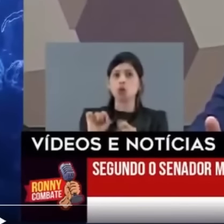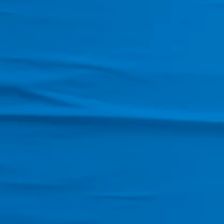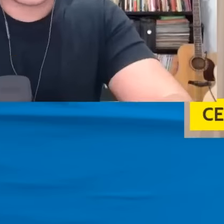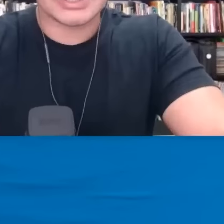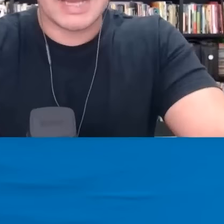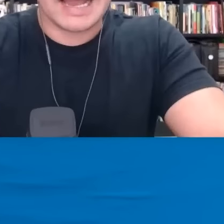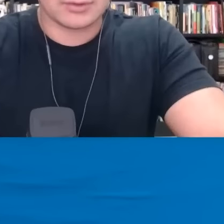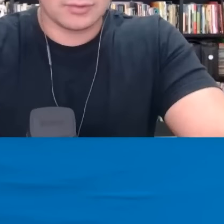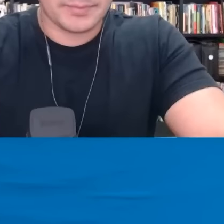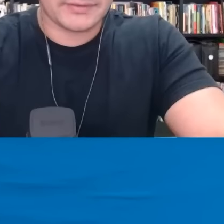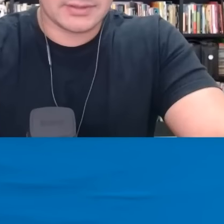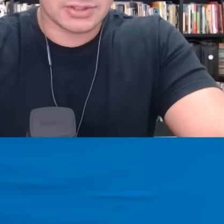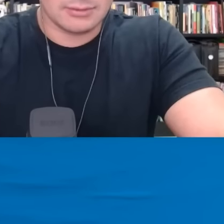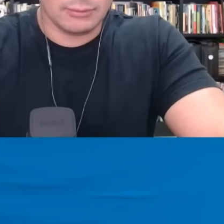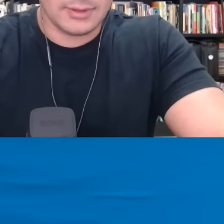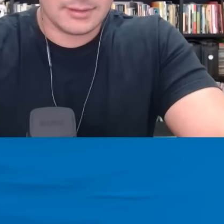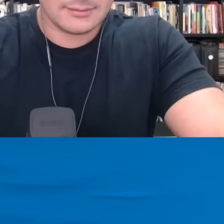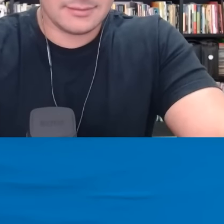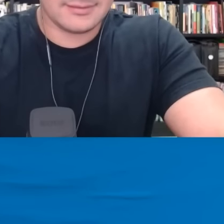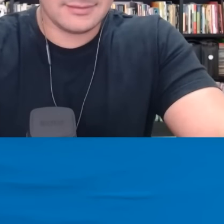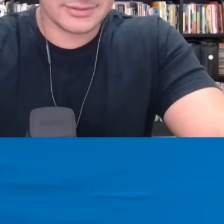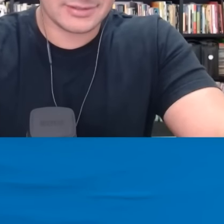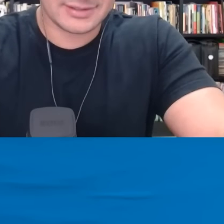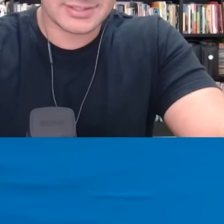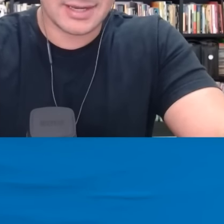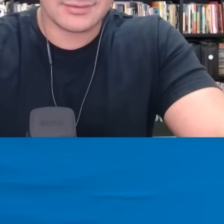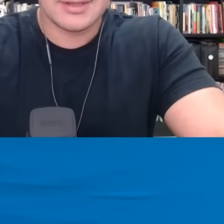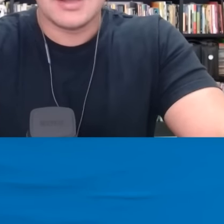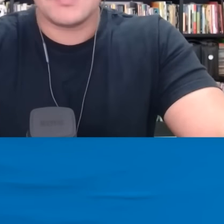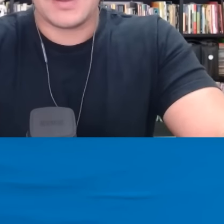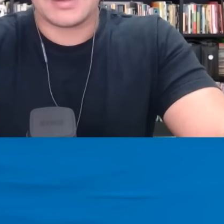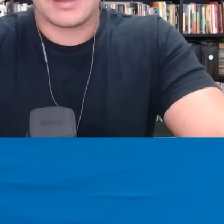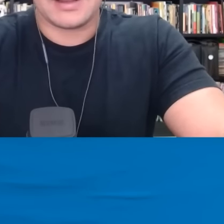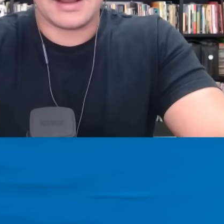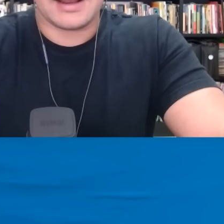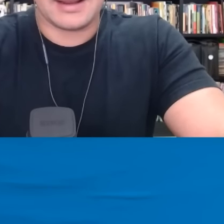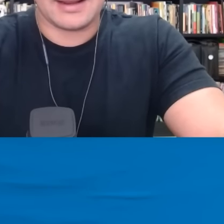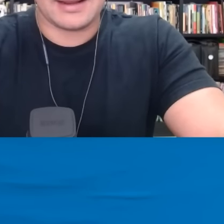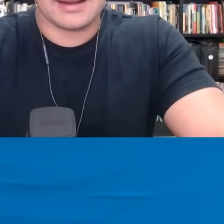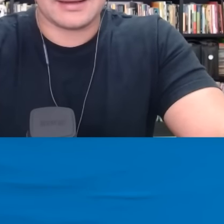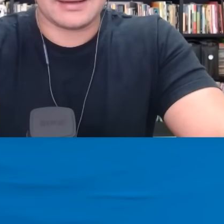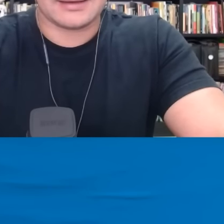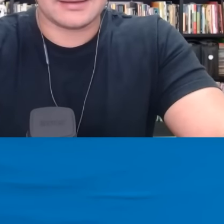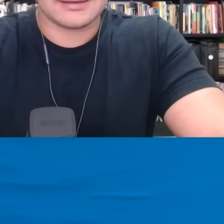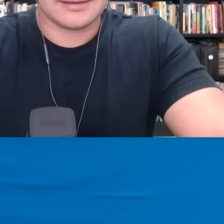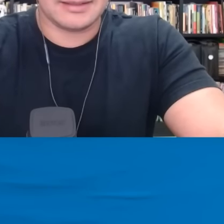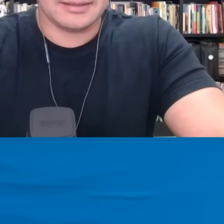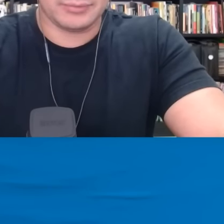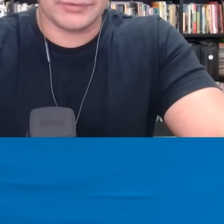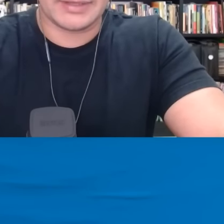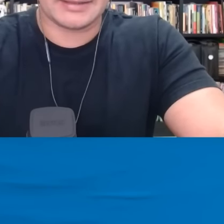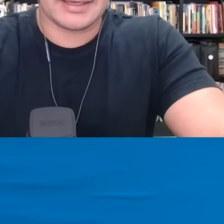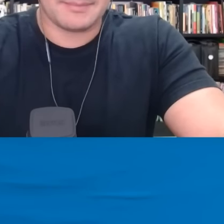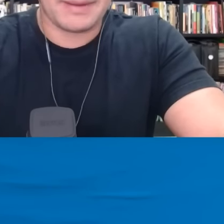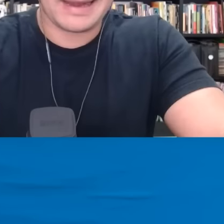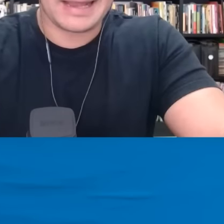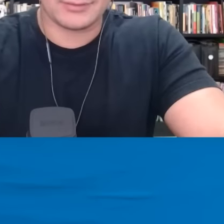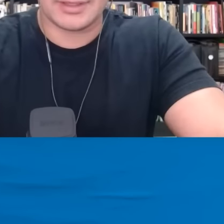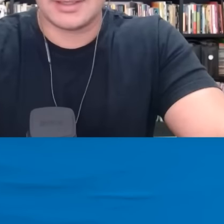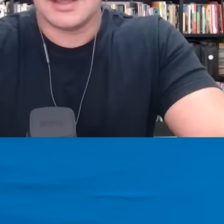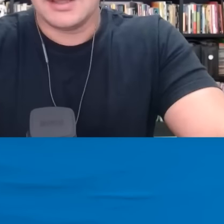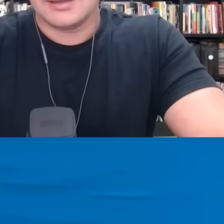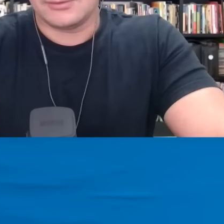chantageado O presidente Lula Chantageado Para E por isso Que ele teria